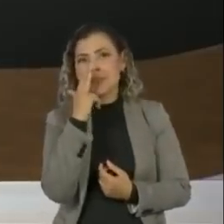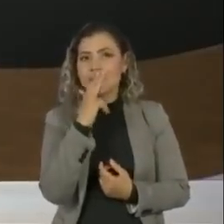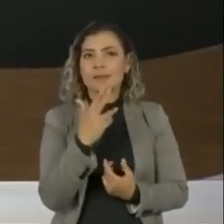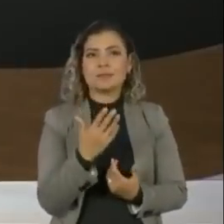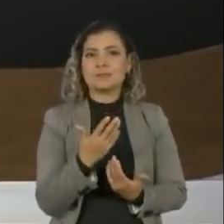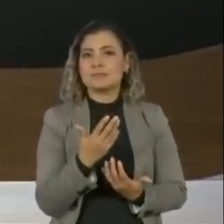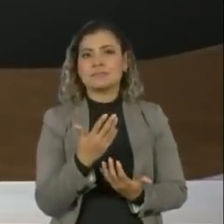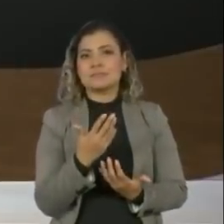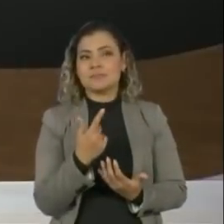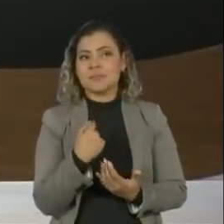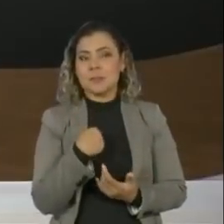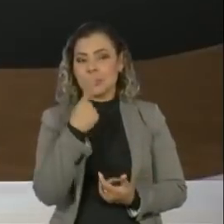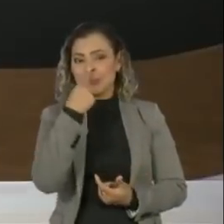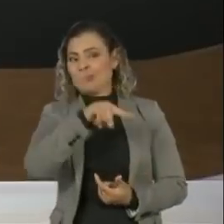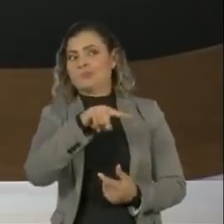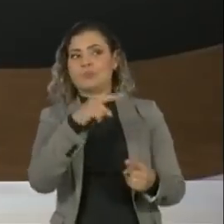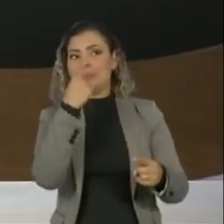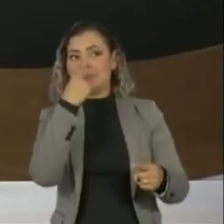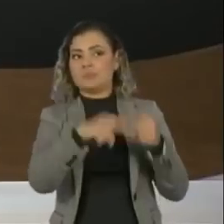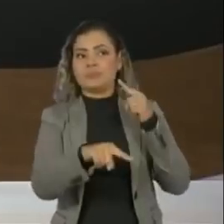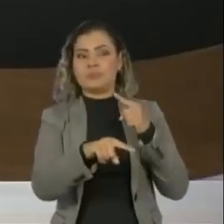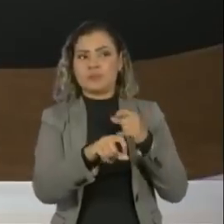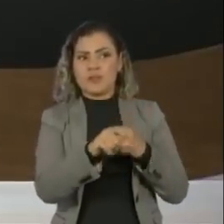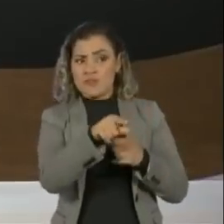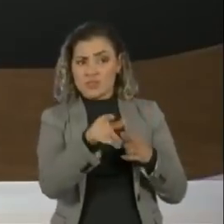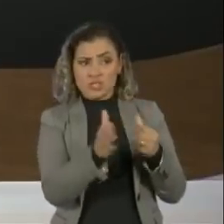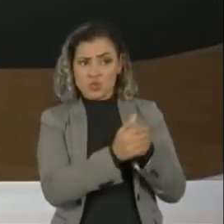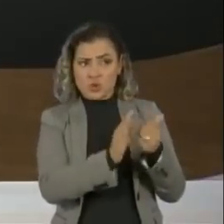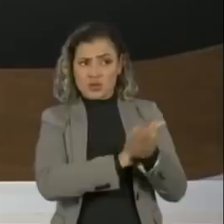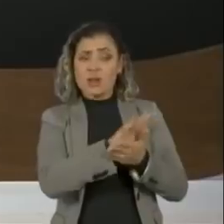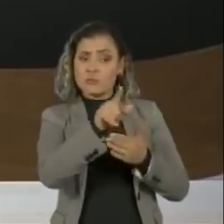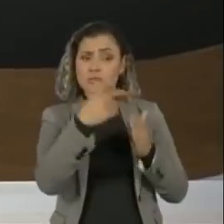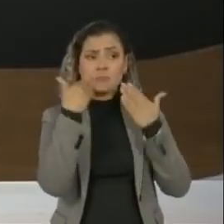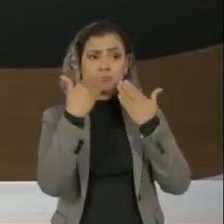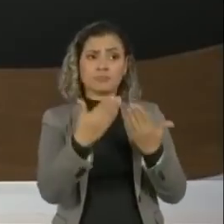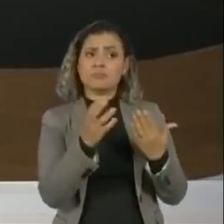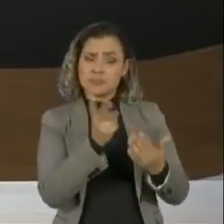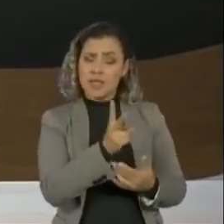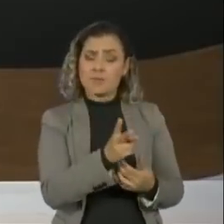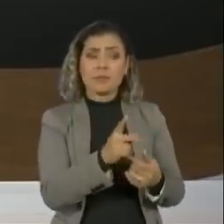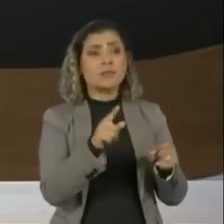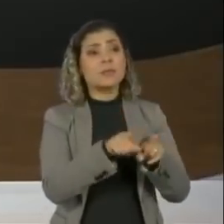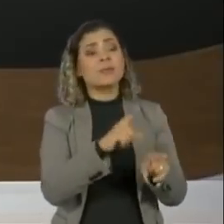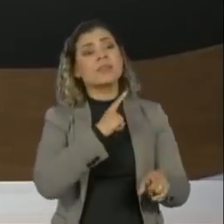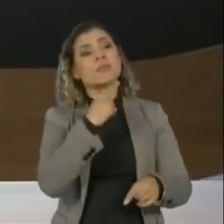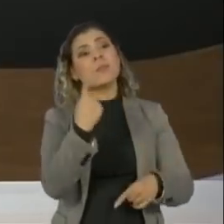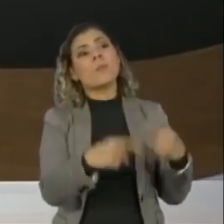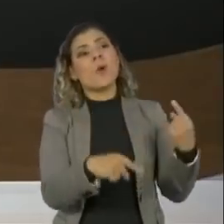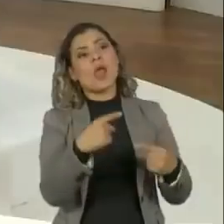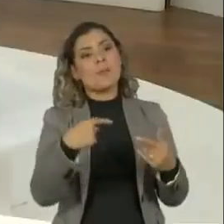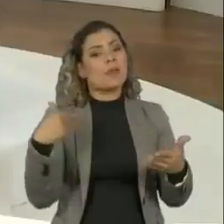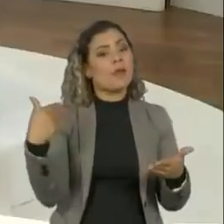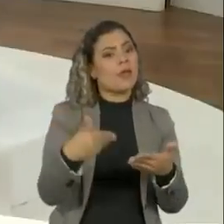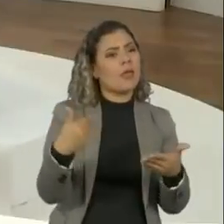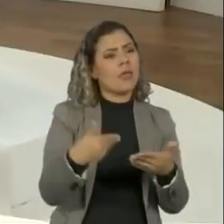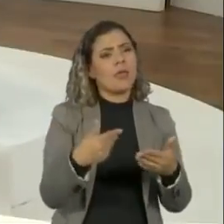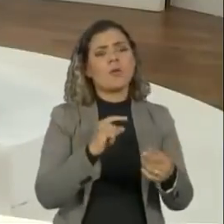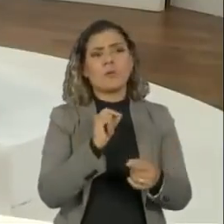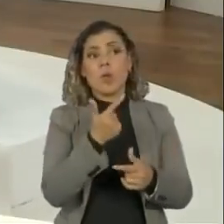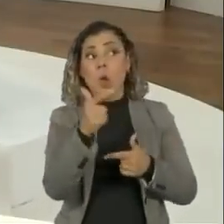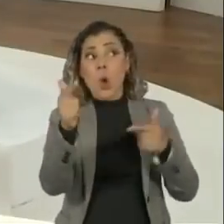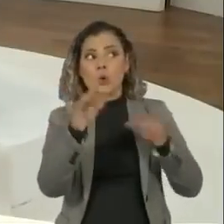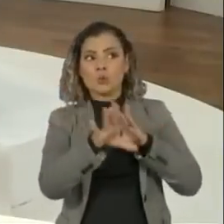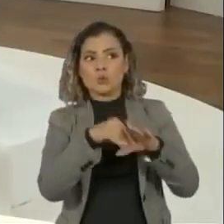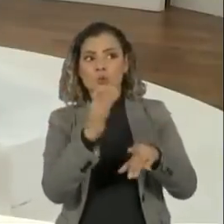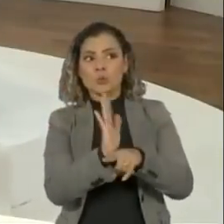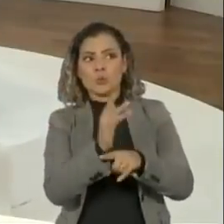claramente que não ia com a cara e você não faz questão de esconder mesmo entre os seus pares. Teve uma polêmica recente também com outros